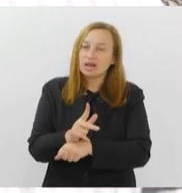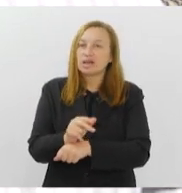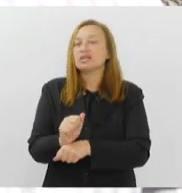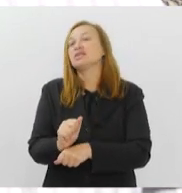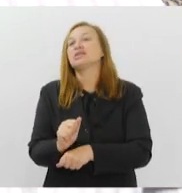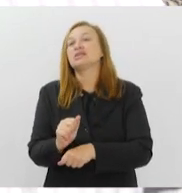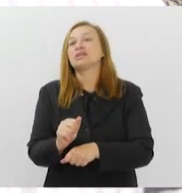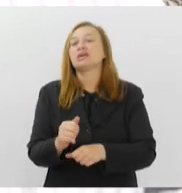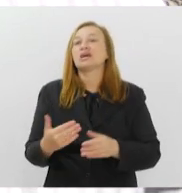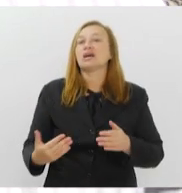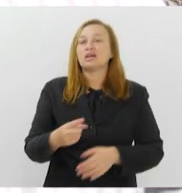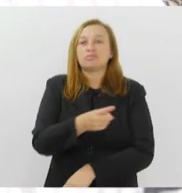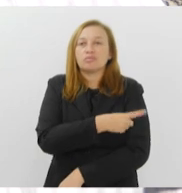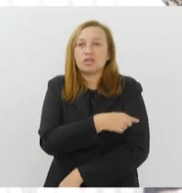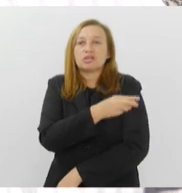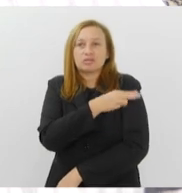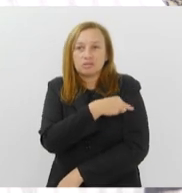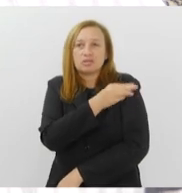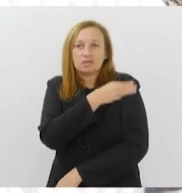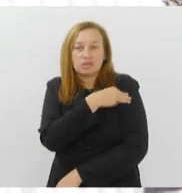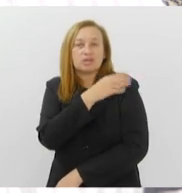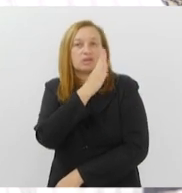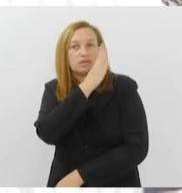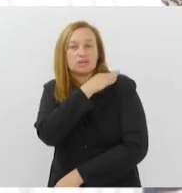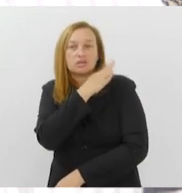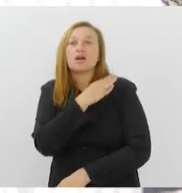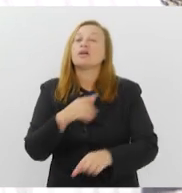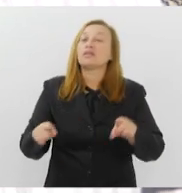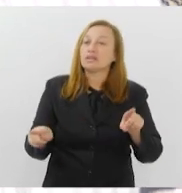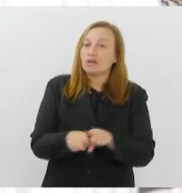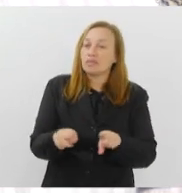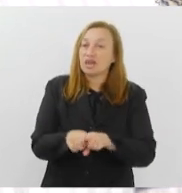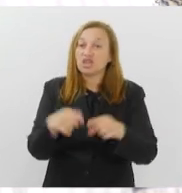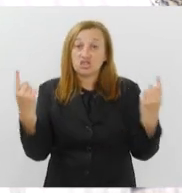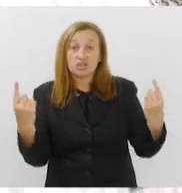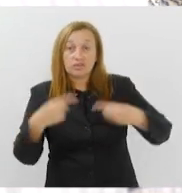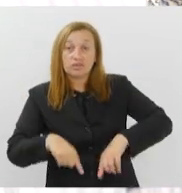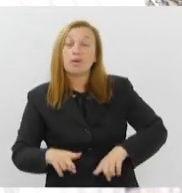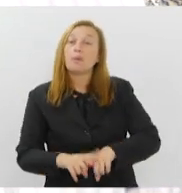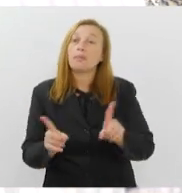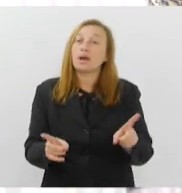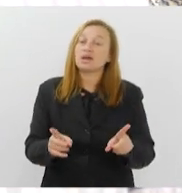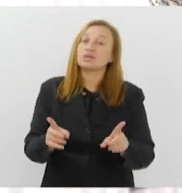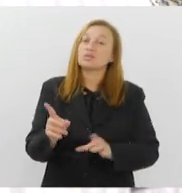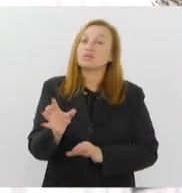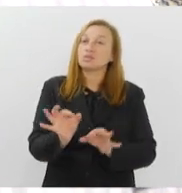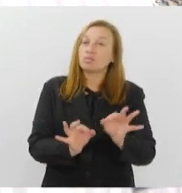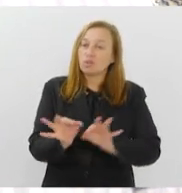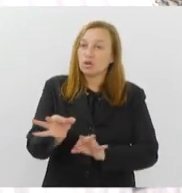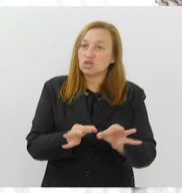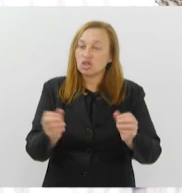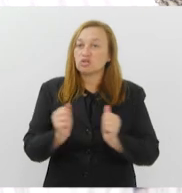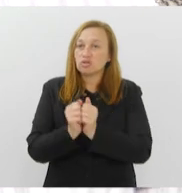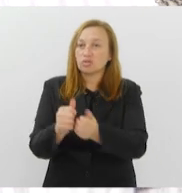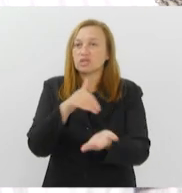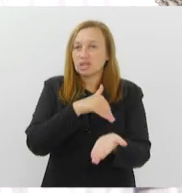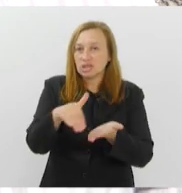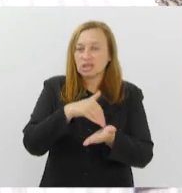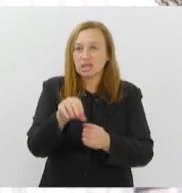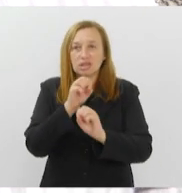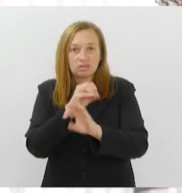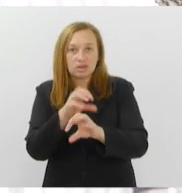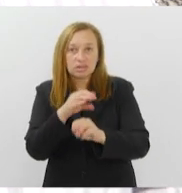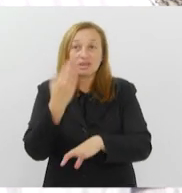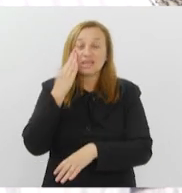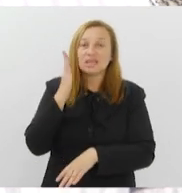1, Fundamental 2, ensino médio, tem sido um desafio também. Mas o projeto busca equacionar isso junto com a Secretaria de Educação,